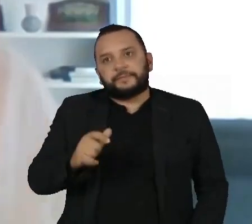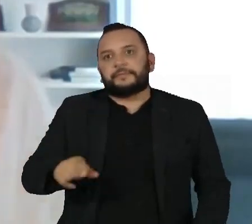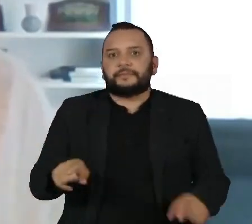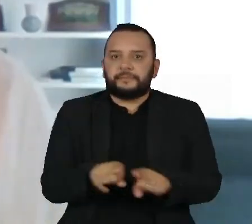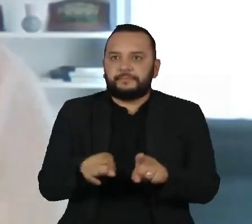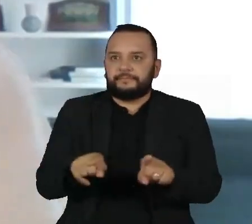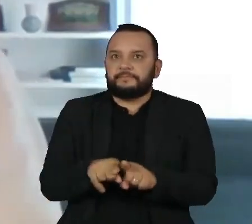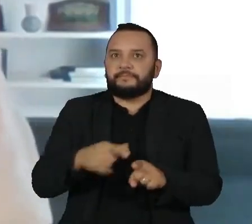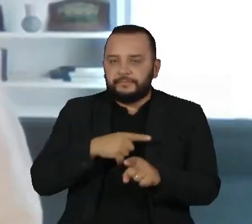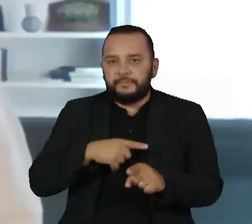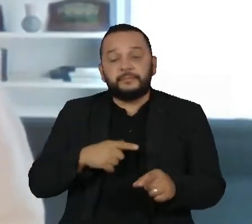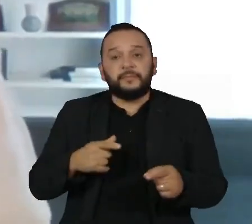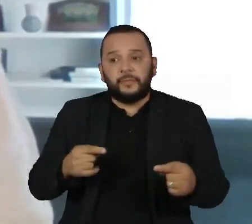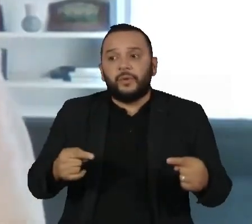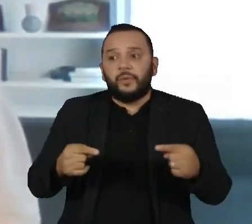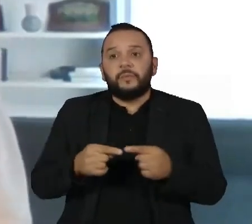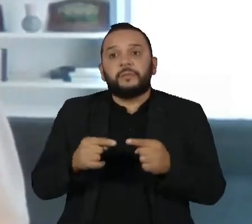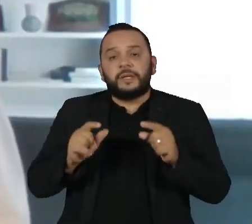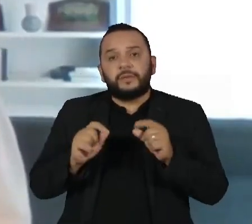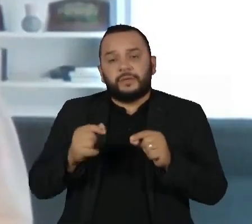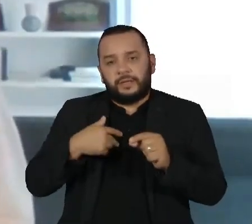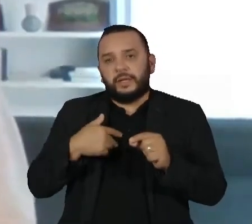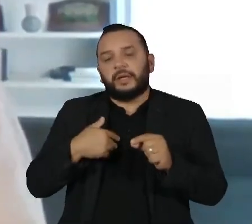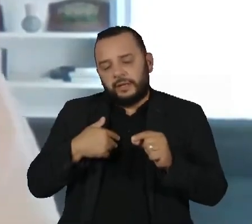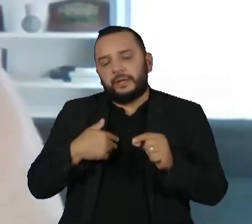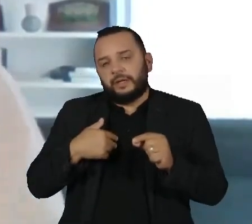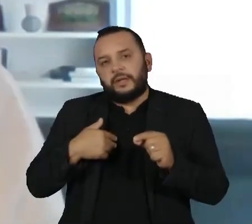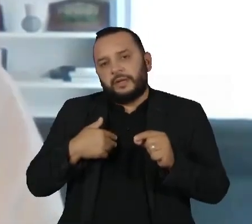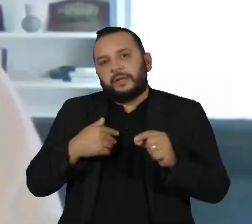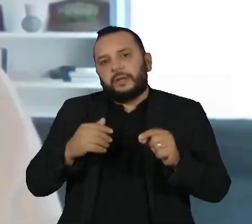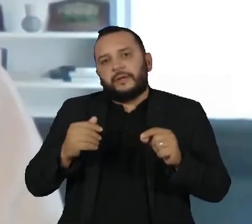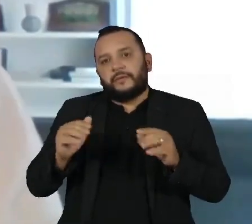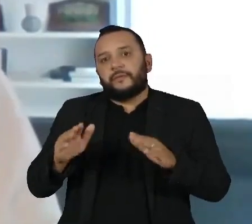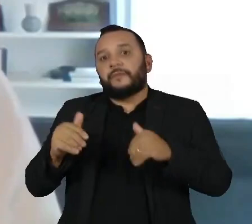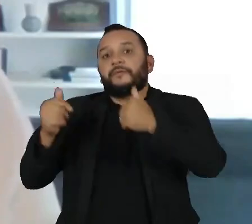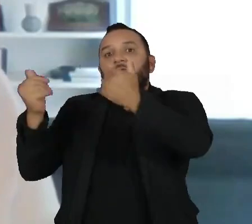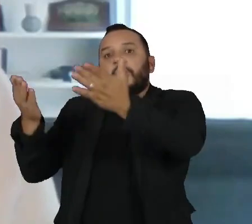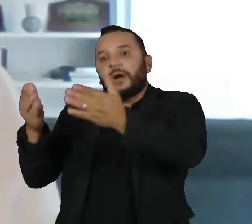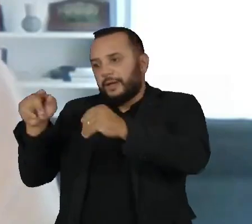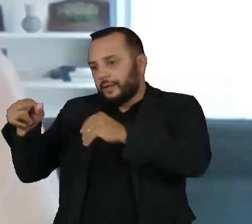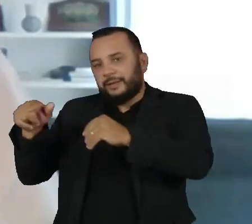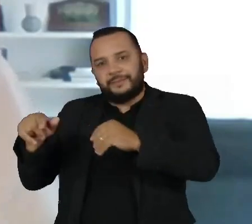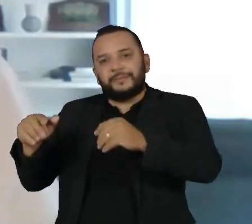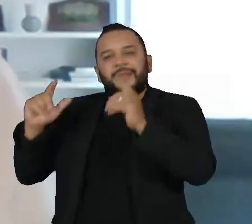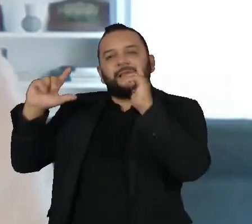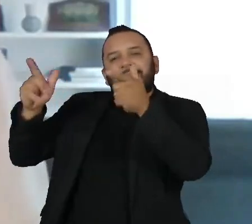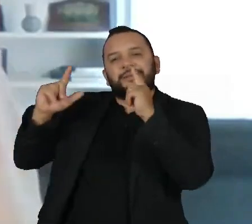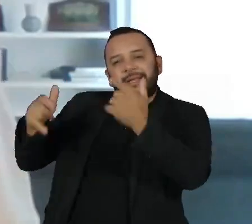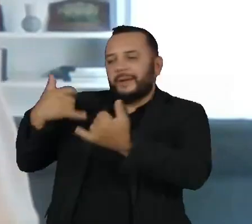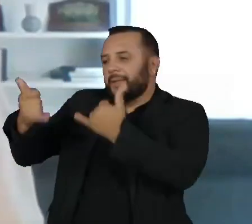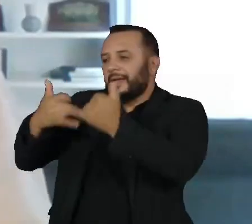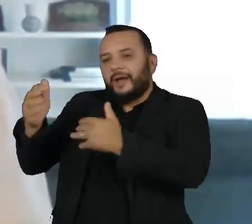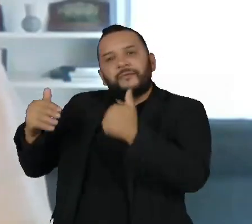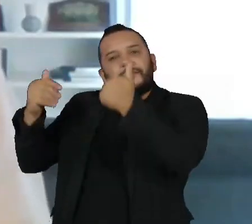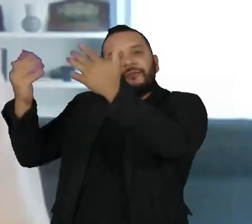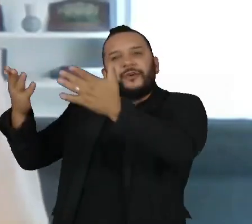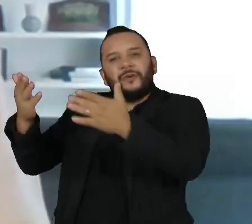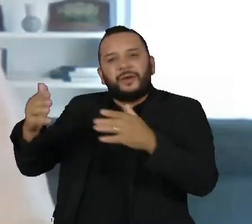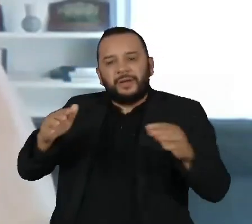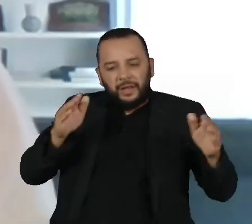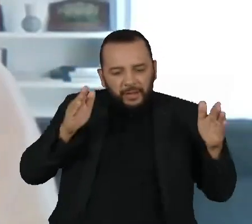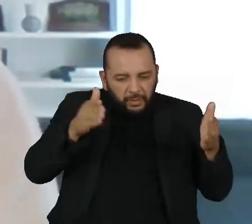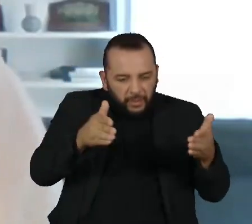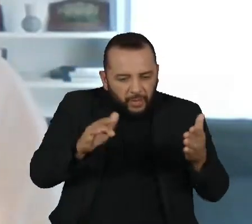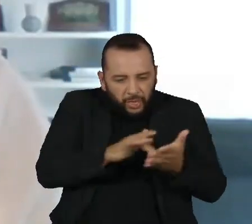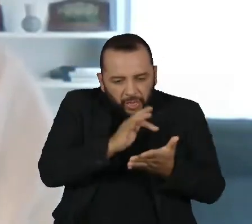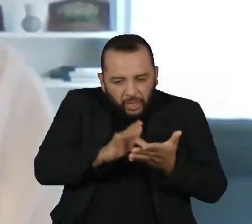propício fora das telas e fora das tecnologias para que a criança sinta-se interessada e compelida